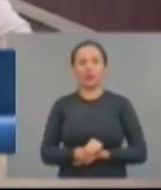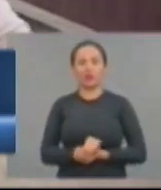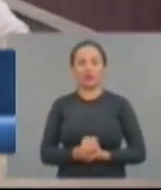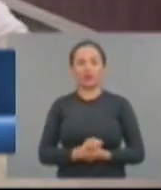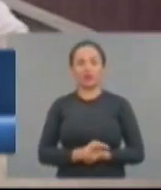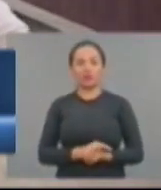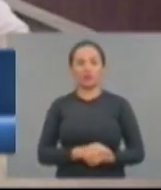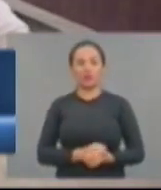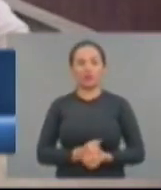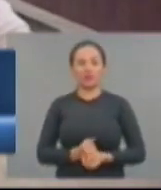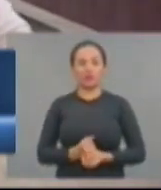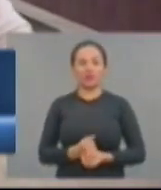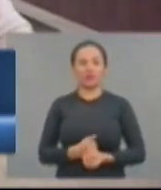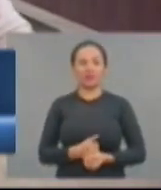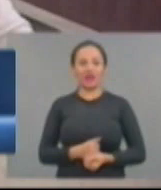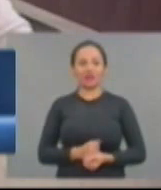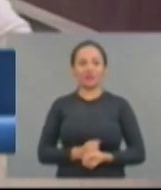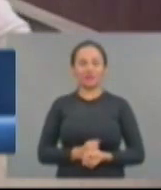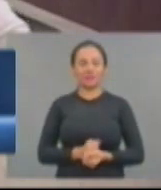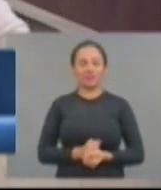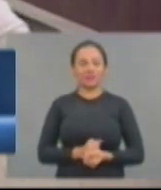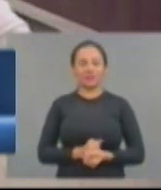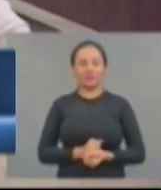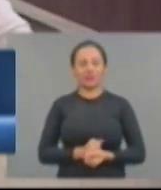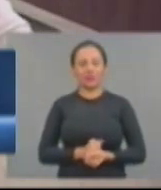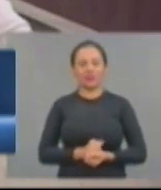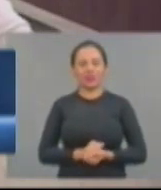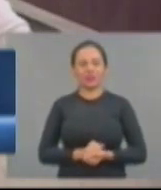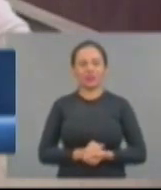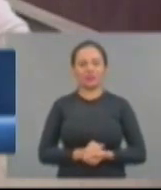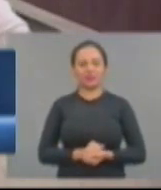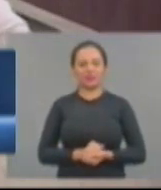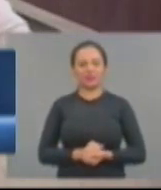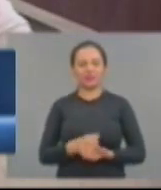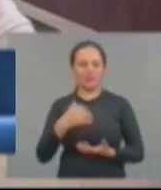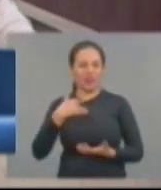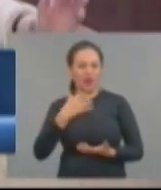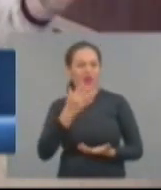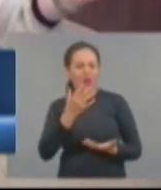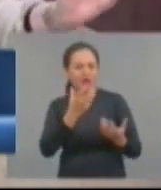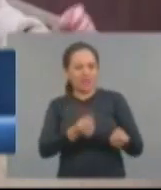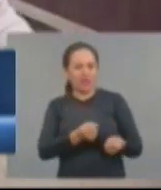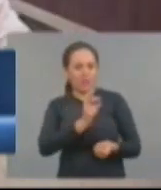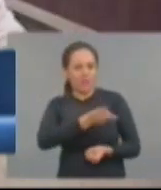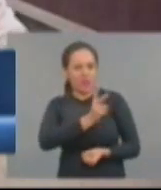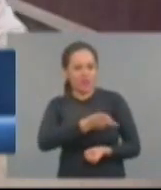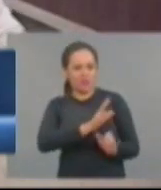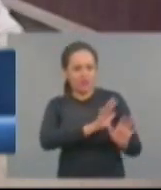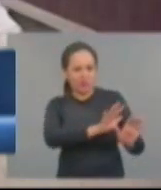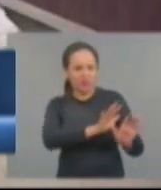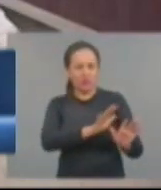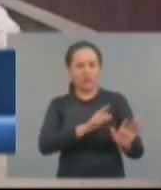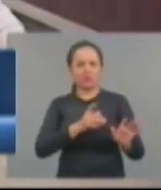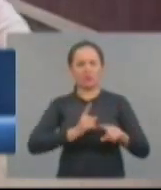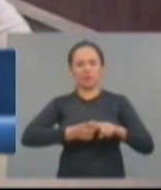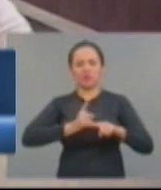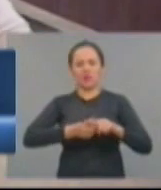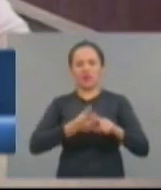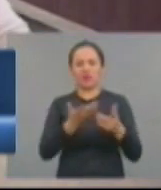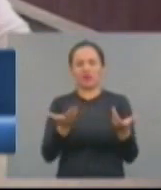enquanto nós estivermos acomodados a achar que é desse jeito mesmo, melhor estar ali do que estar